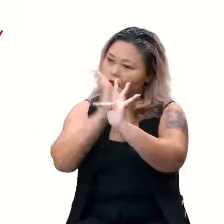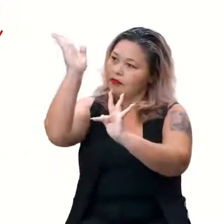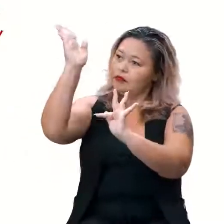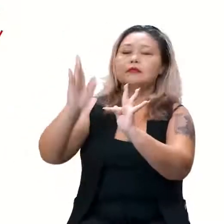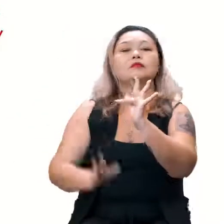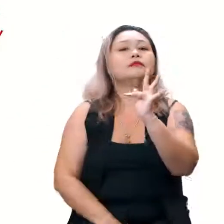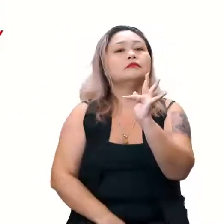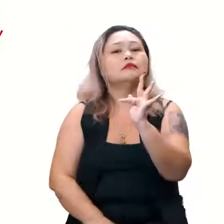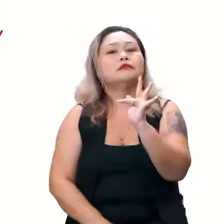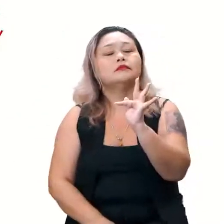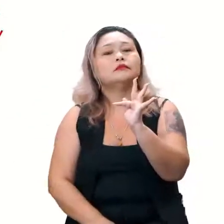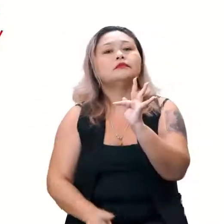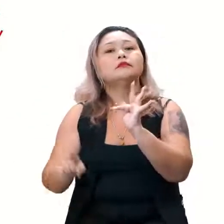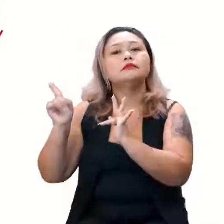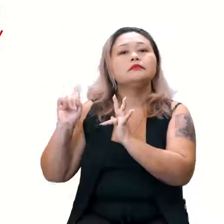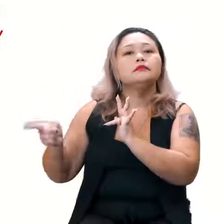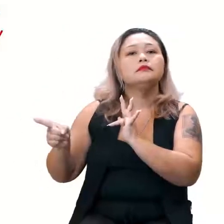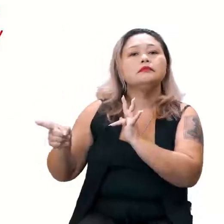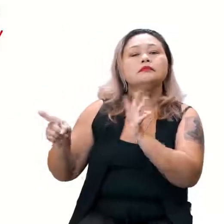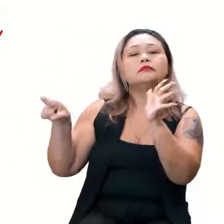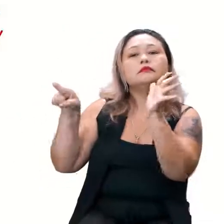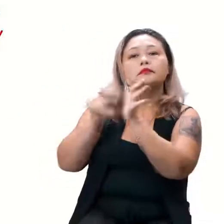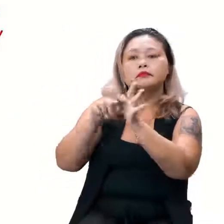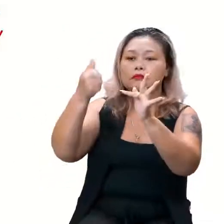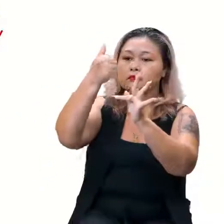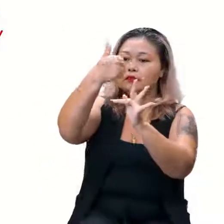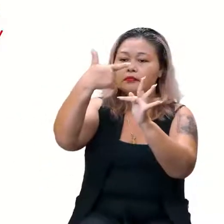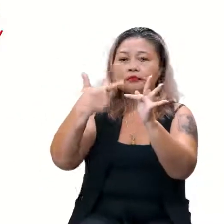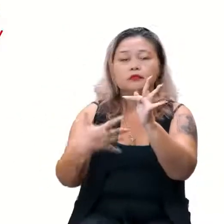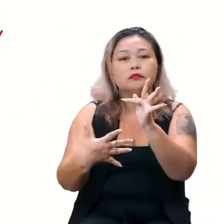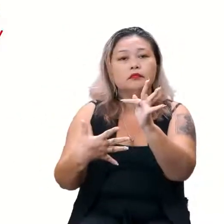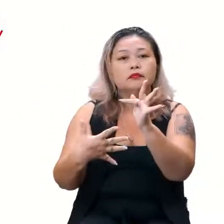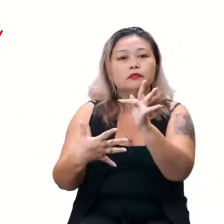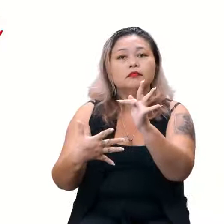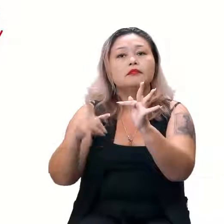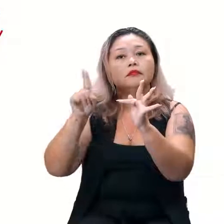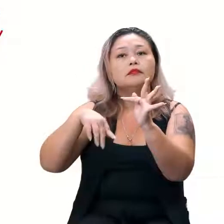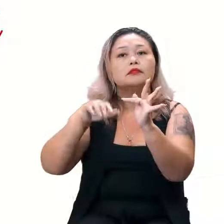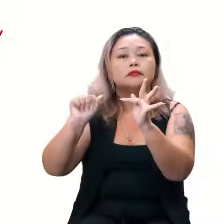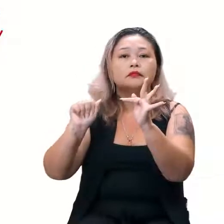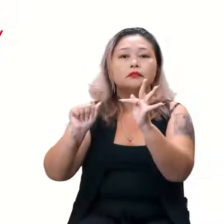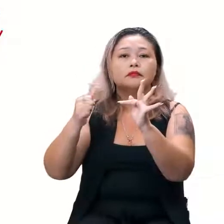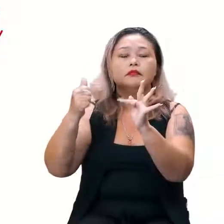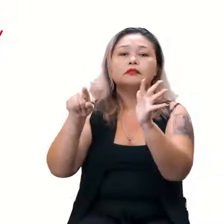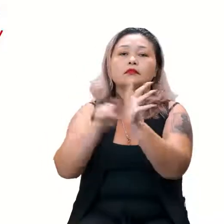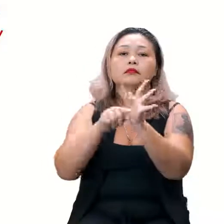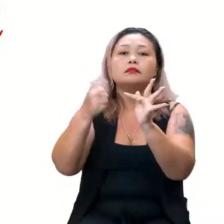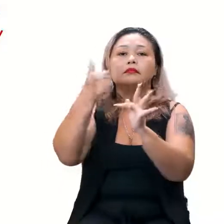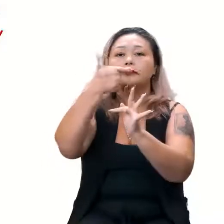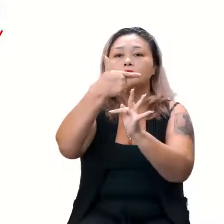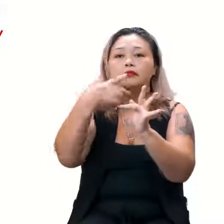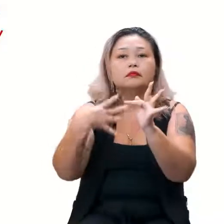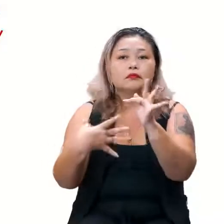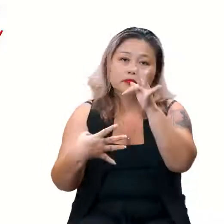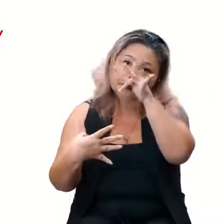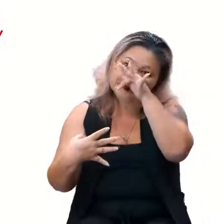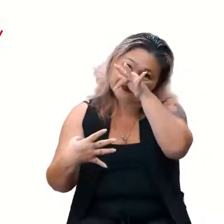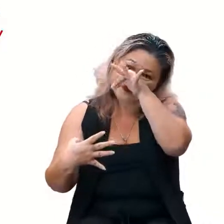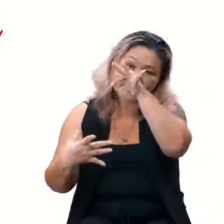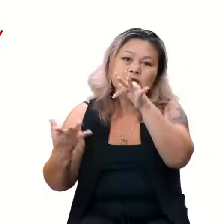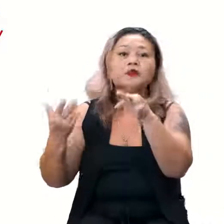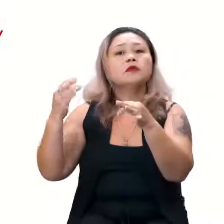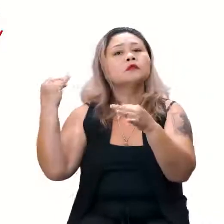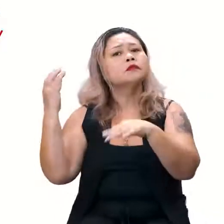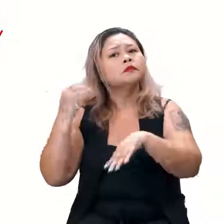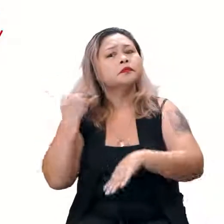Crescente. E nesse caso, menos 2 quartos é o nosso A, né? Menos 2 quartos. O que importa aqui pra